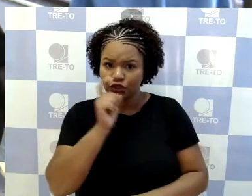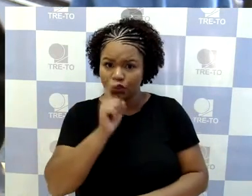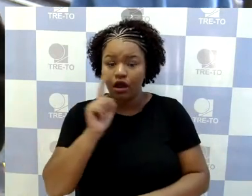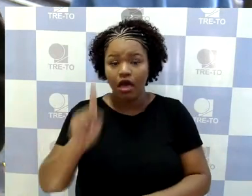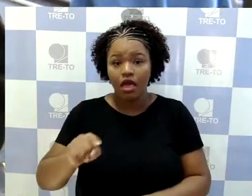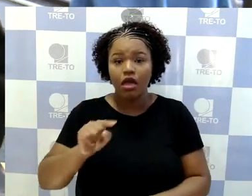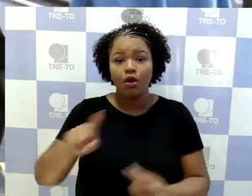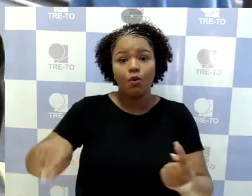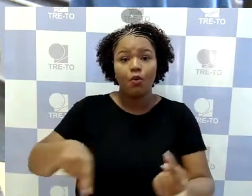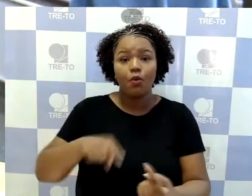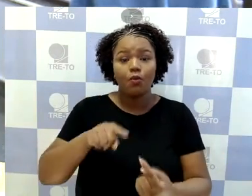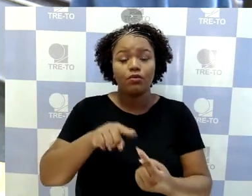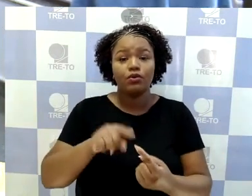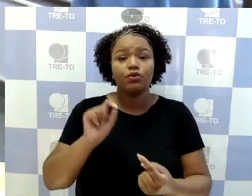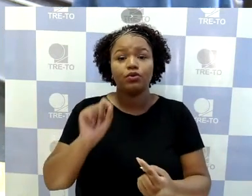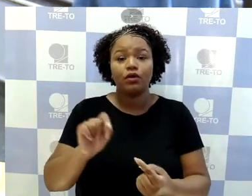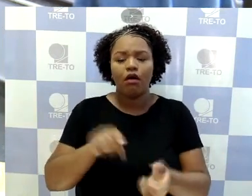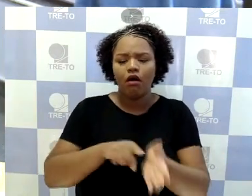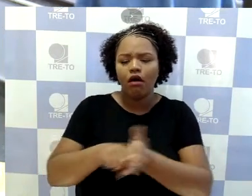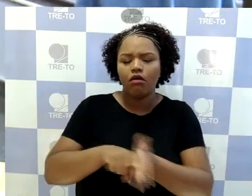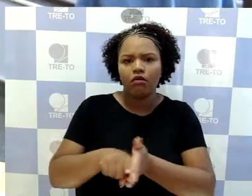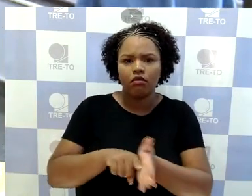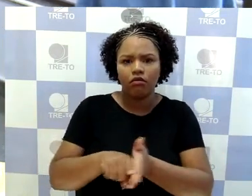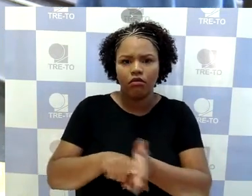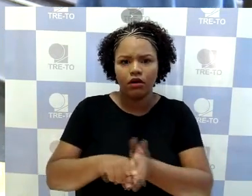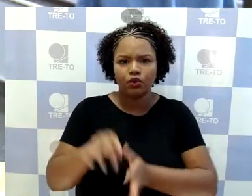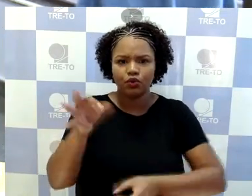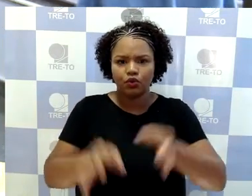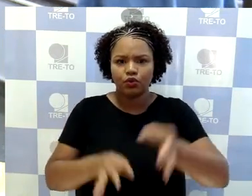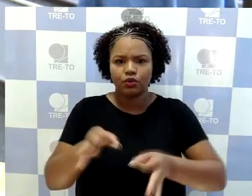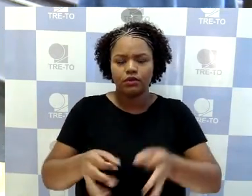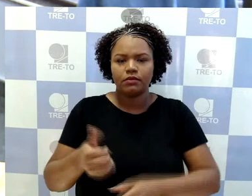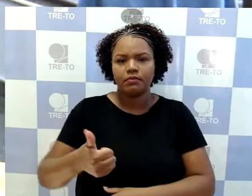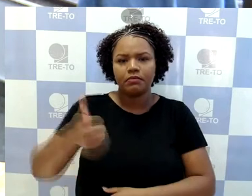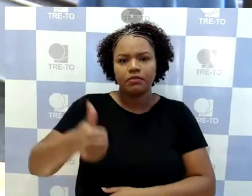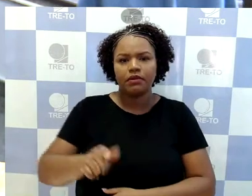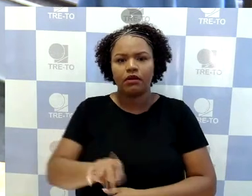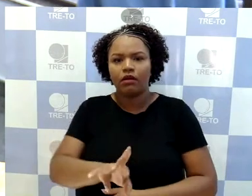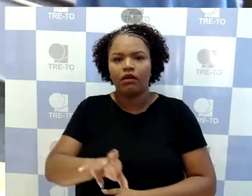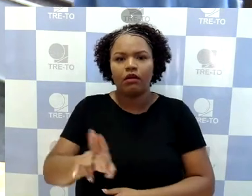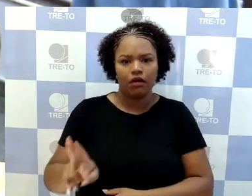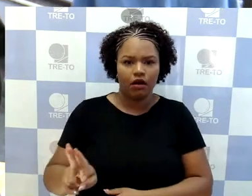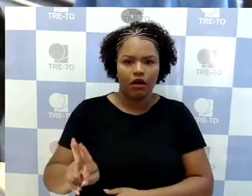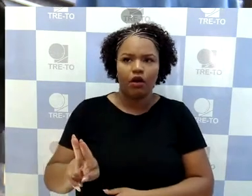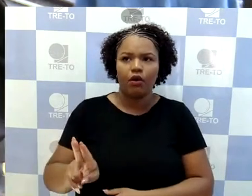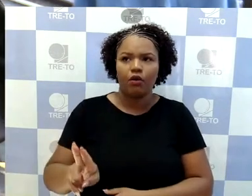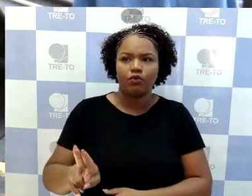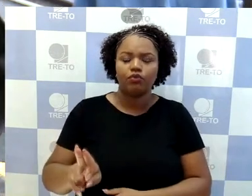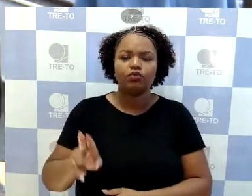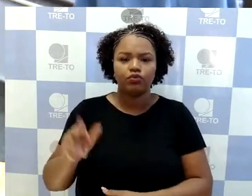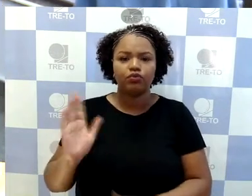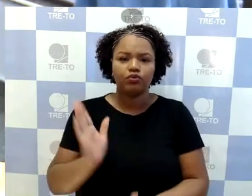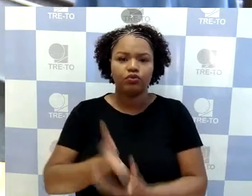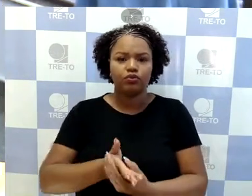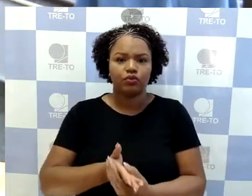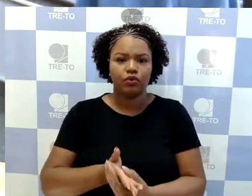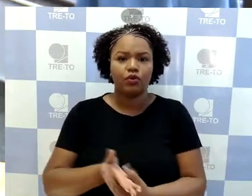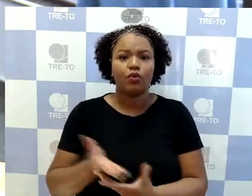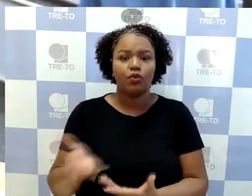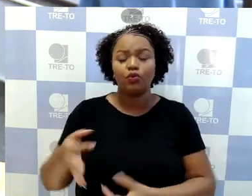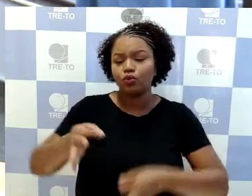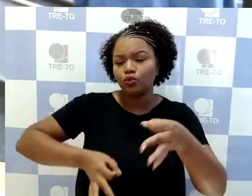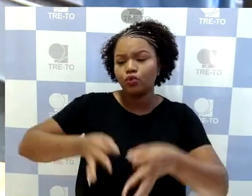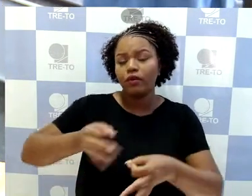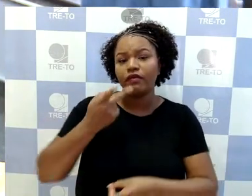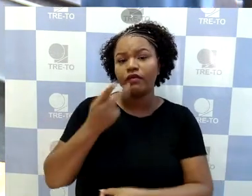de análise pelo juízo de primeiro grau nesse processo, onde o juízo, equivocadamente, data vênia, veio a mencionar o